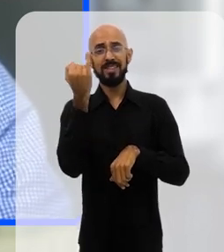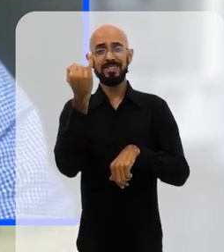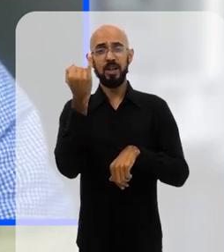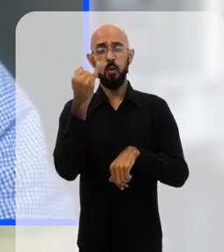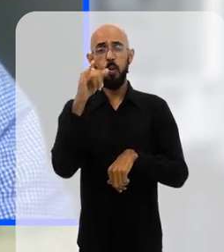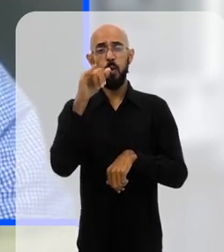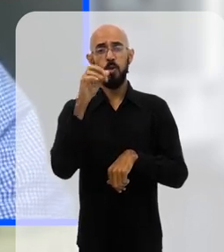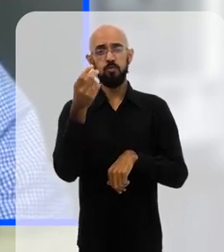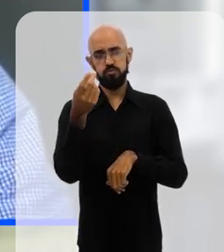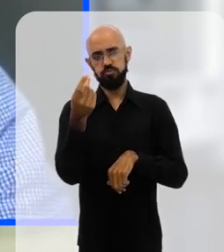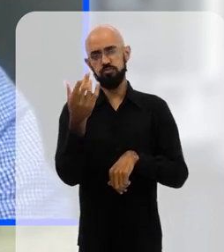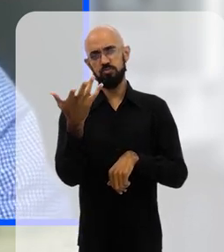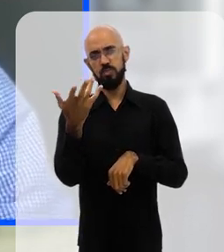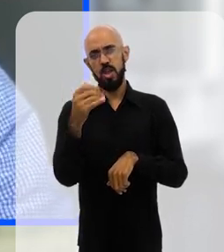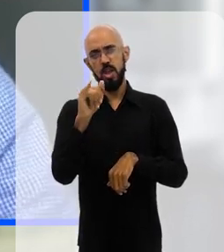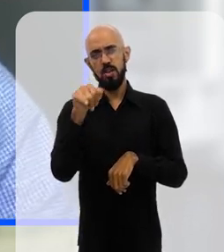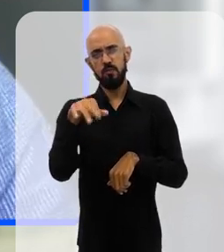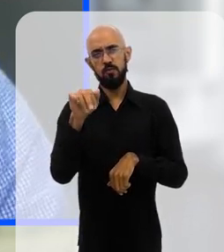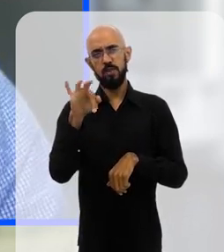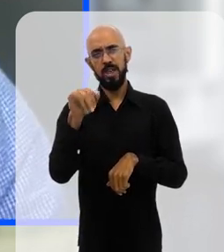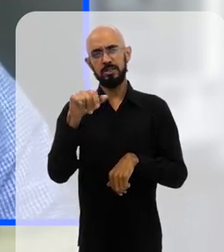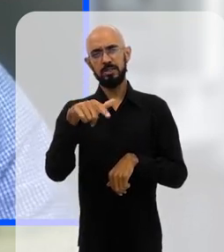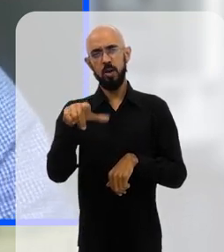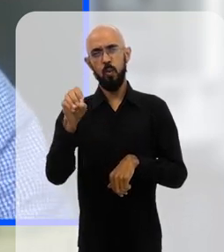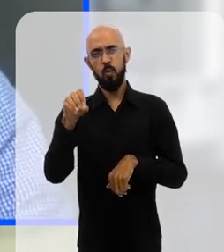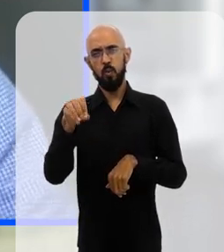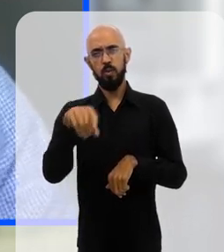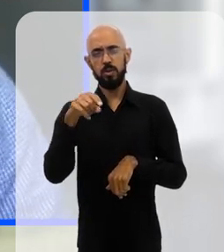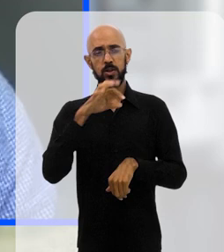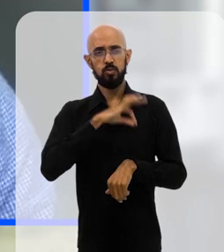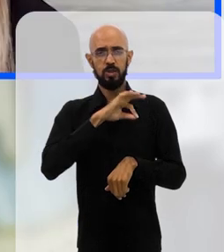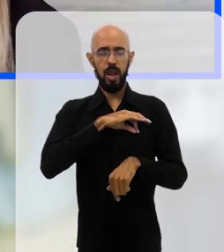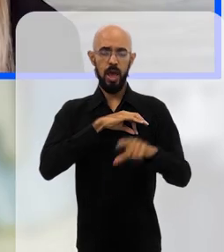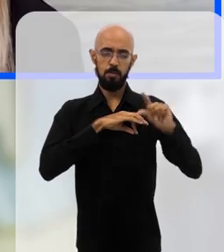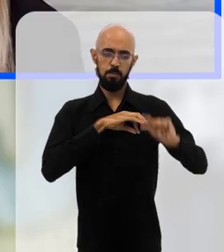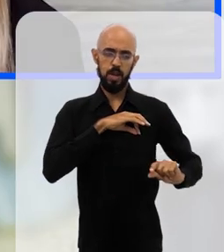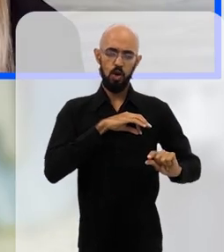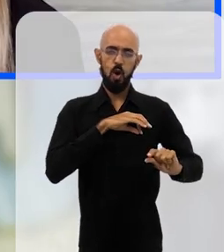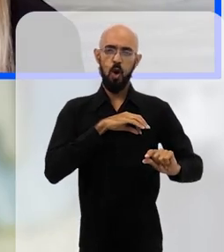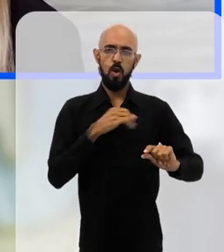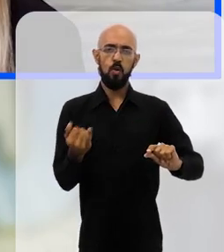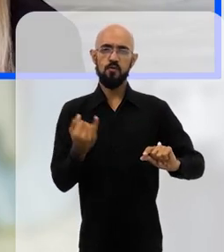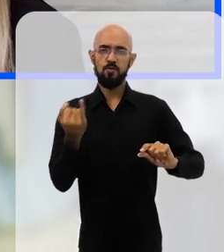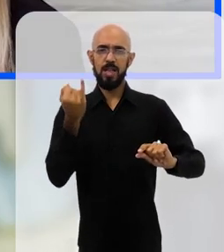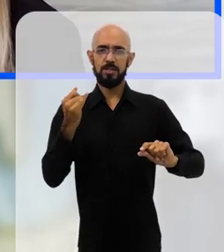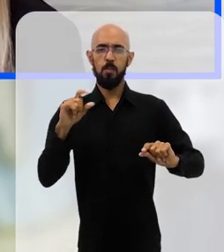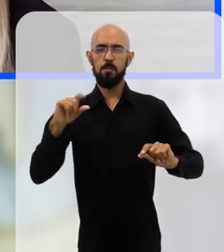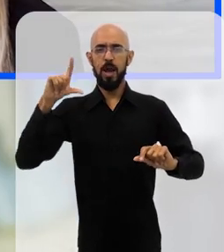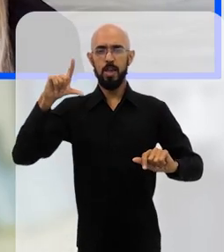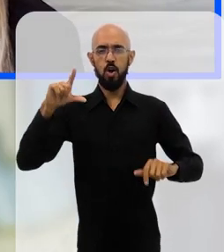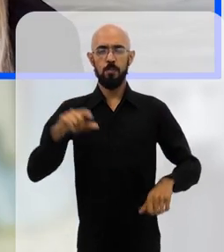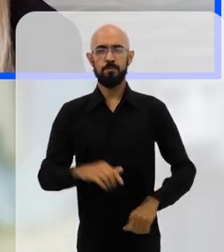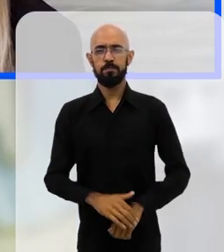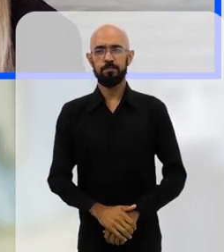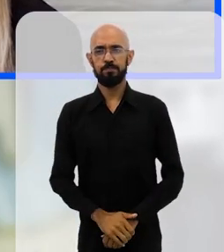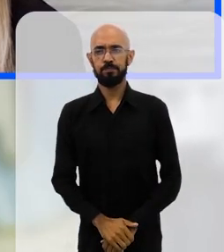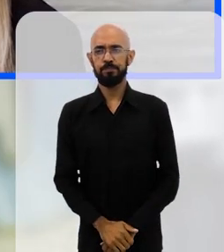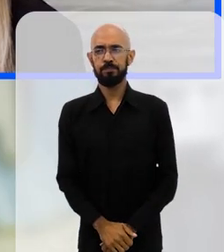então o salário ele compra cada vez menos, o salário ele é cada vez menor, né, então é um quadro bem preocupante.